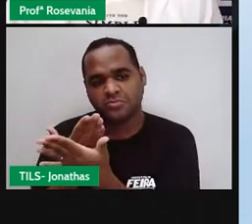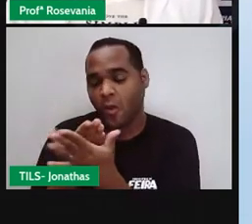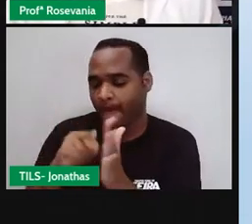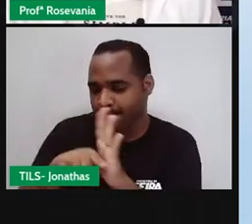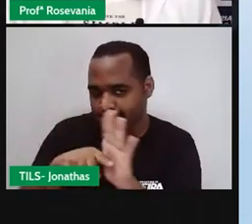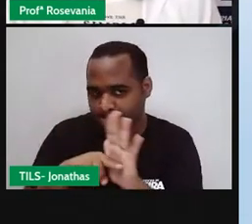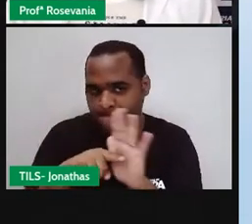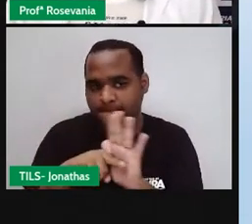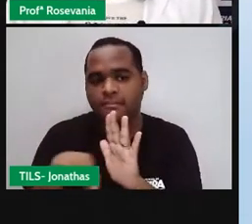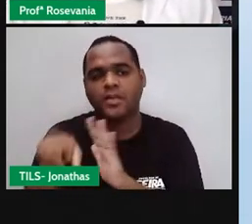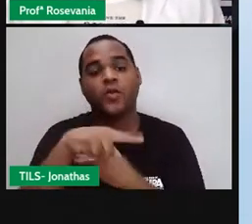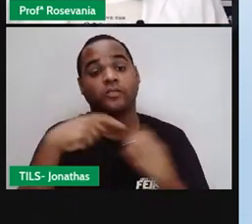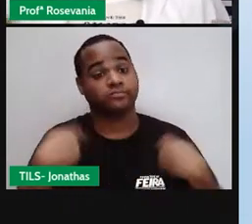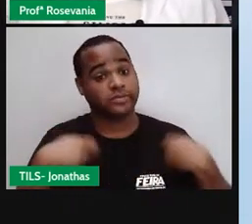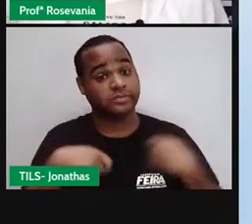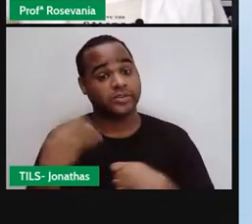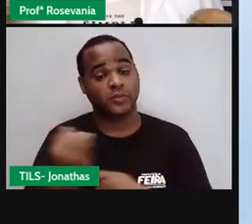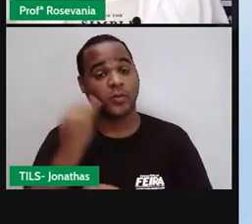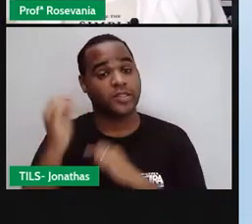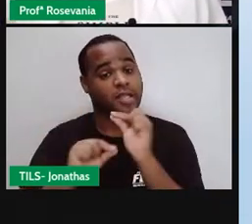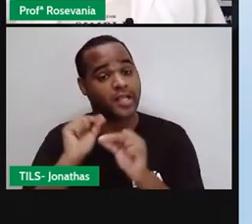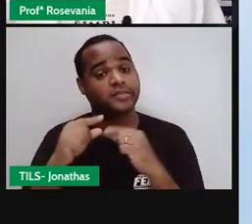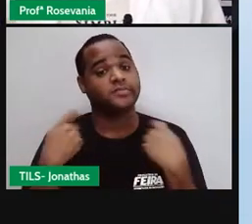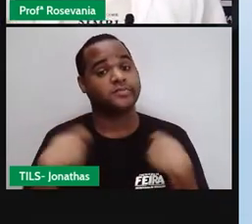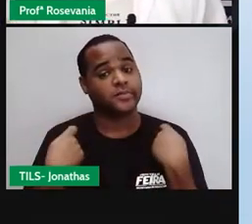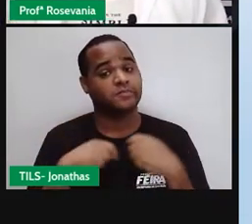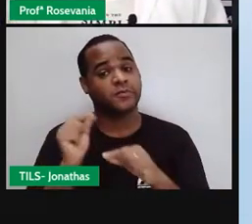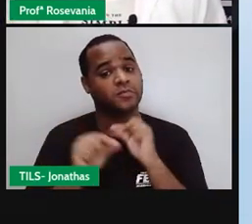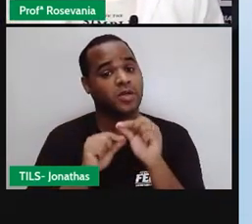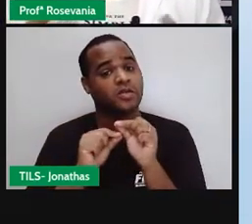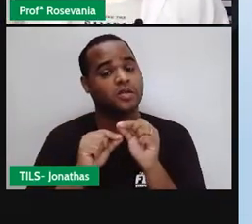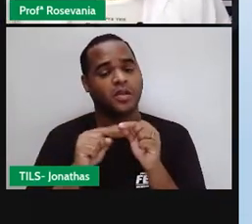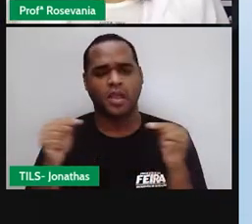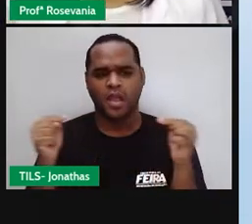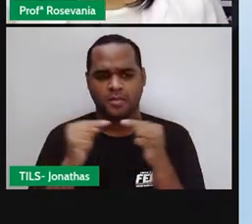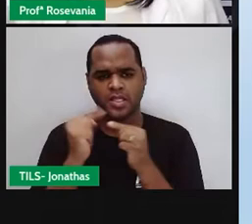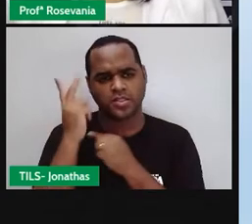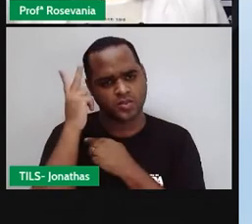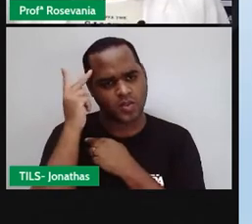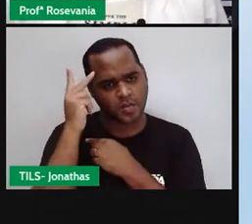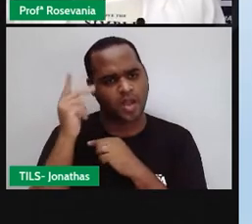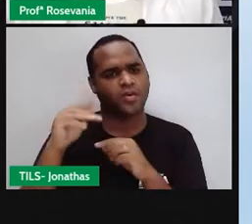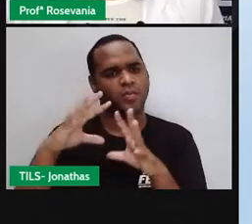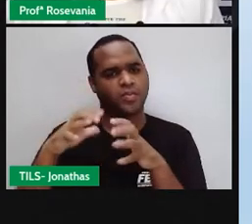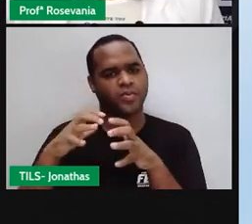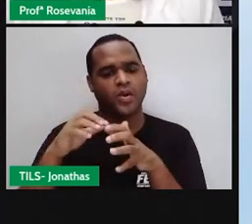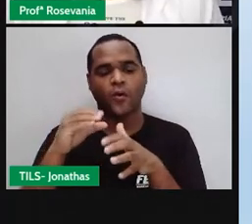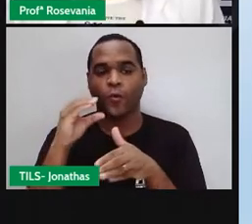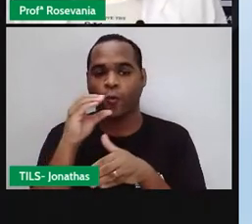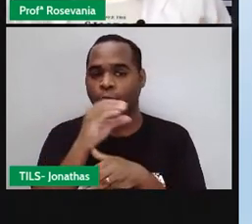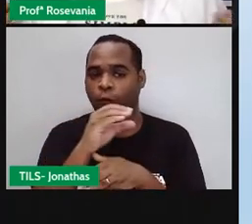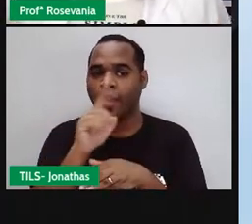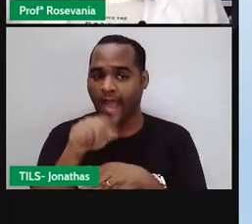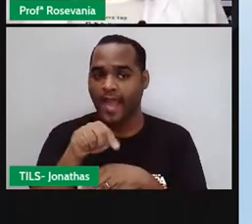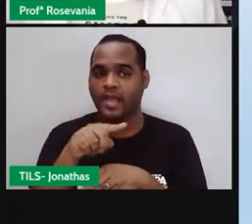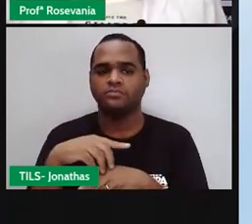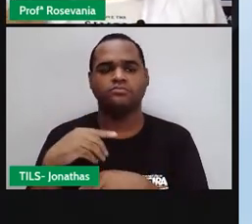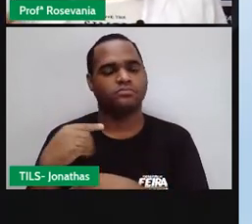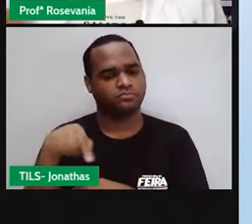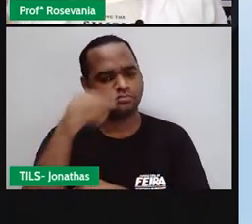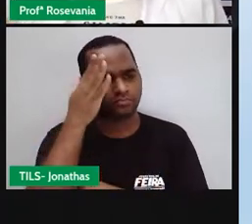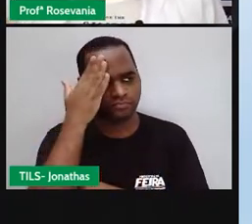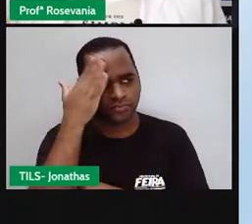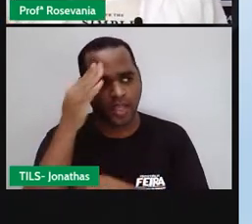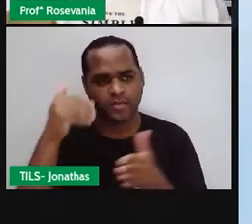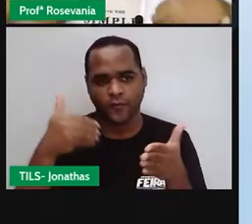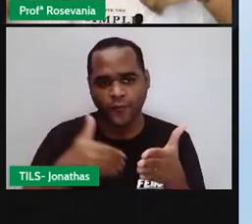né, do efeito estufa, porque, na realidade, o efeito estufa é um fenômeno natural de aquecimento da terra. E a gente sabe que se